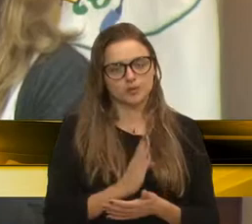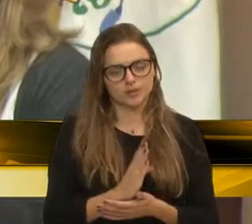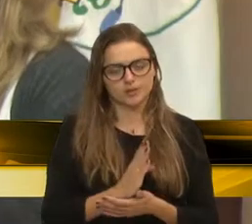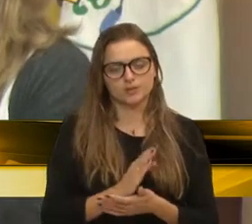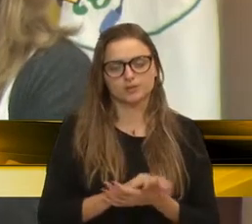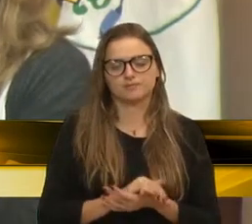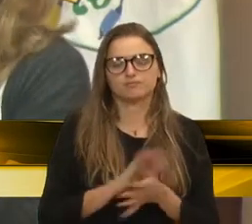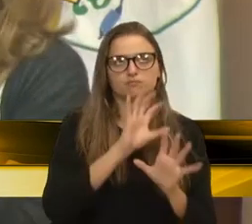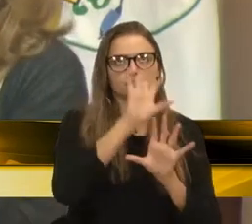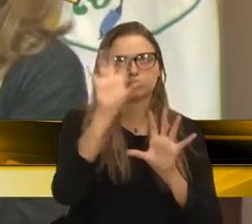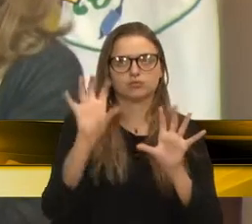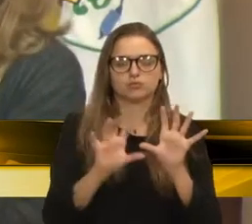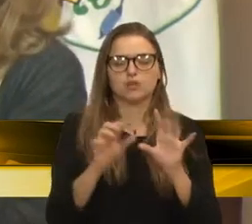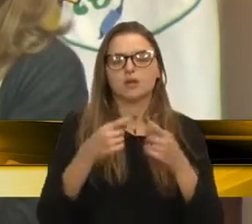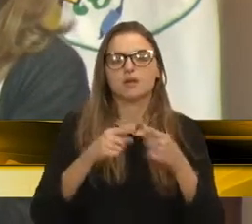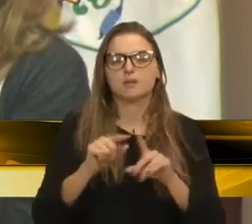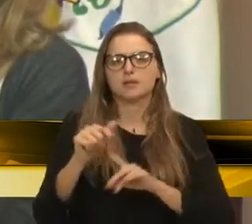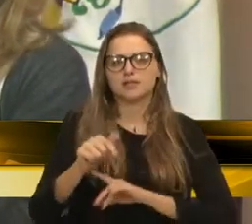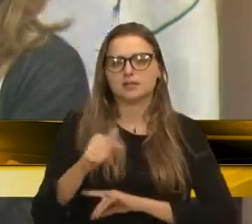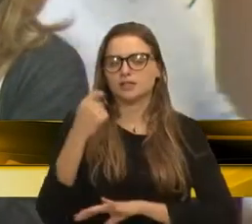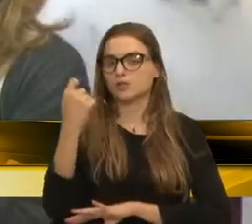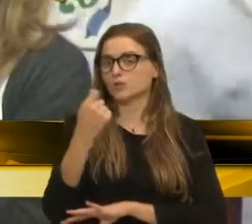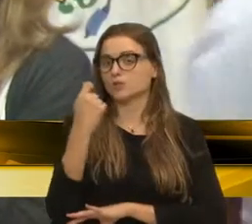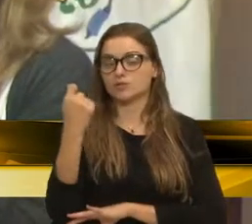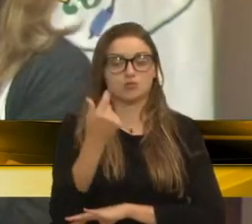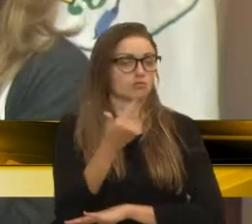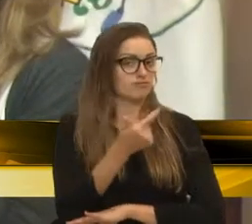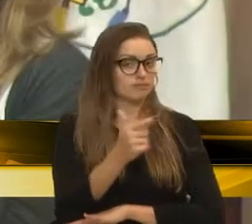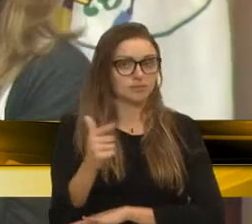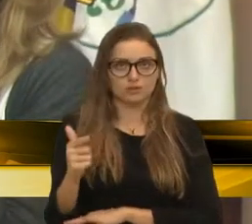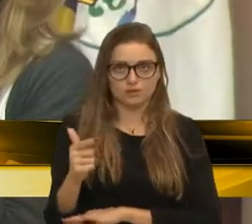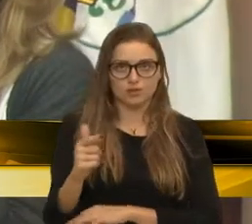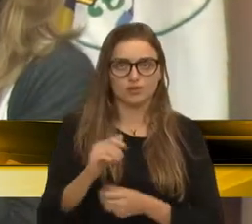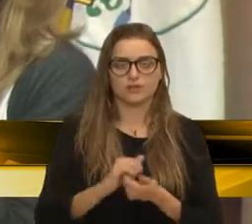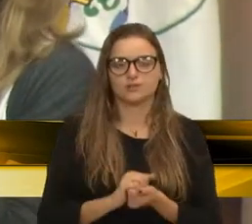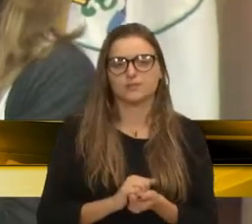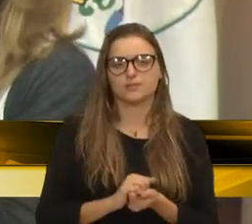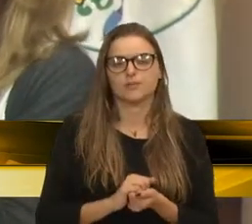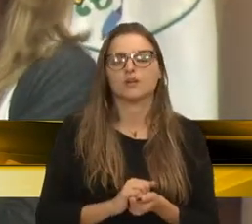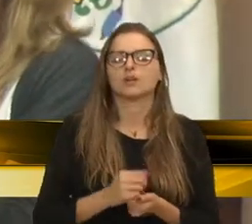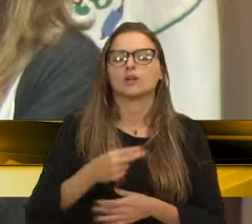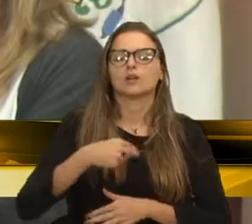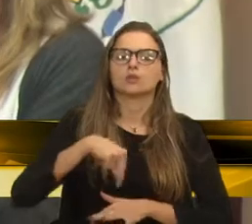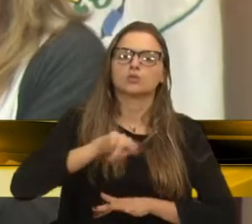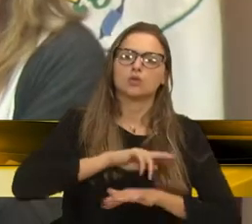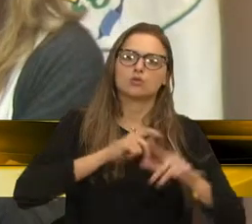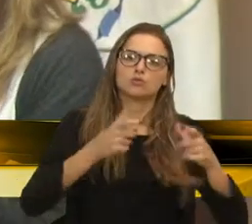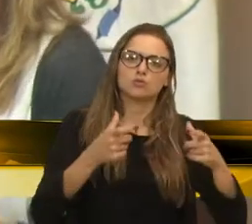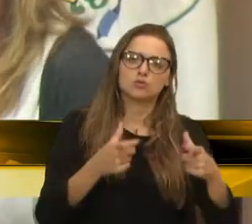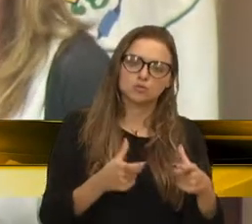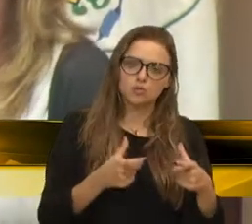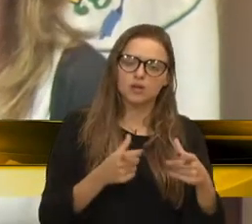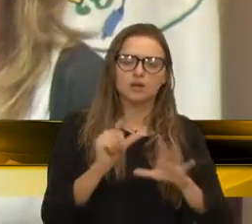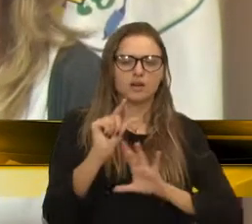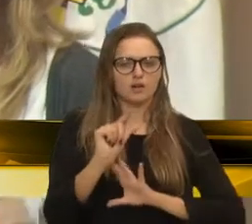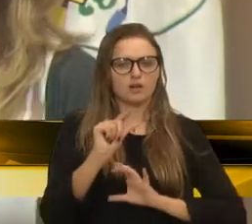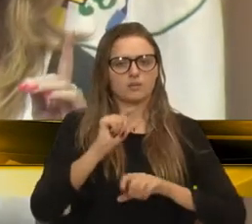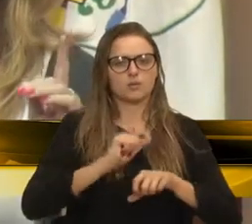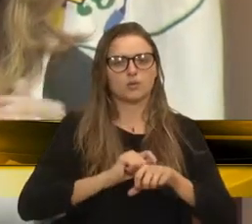mas no Rio Grande do Sul nós não tínhamos nenhuma. A nossa unidade foi recentemente